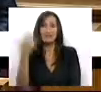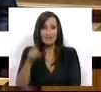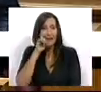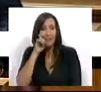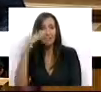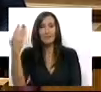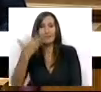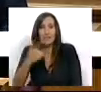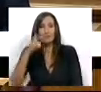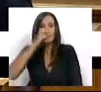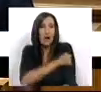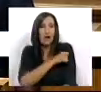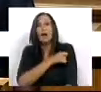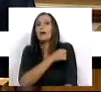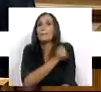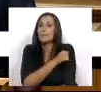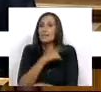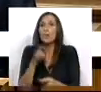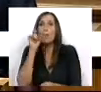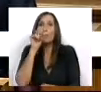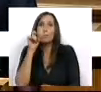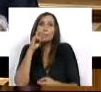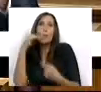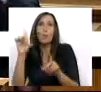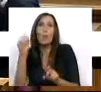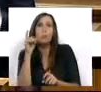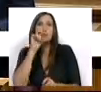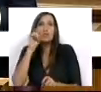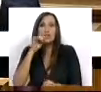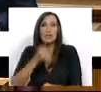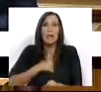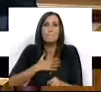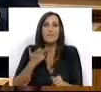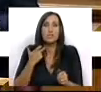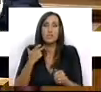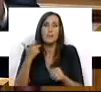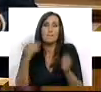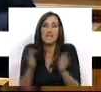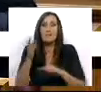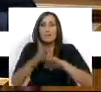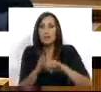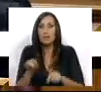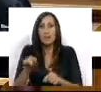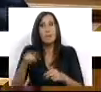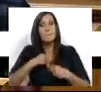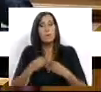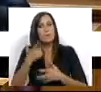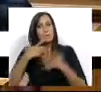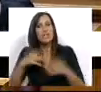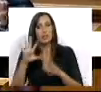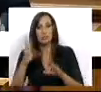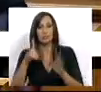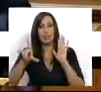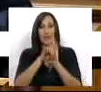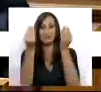por parte das famílias, nem sequer proteger as pequenas empresas. As preocupações deste Governo, PSD e CDS, na construção desta Lei